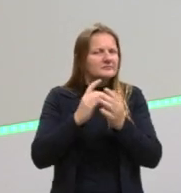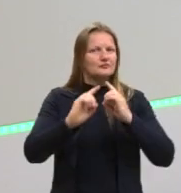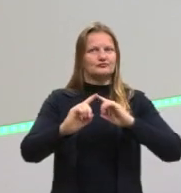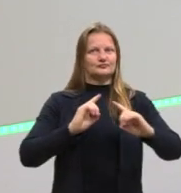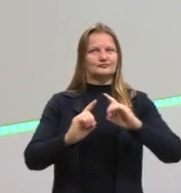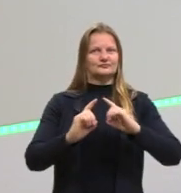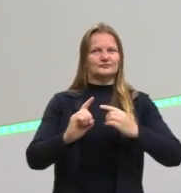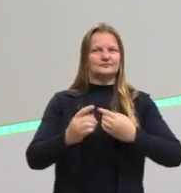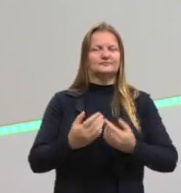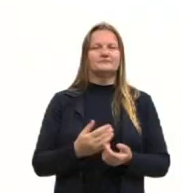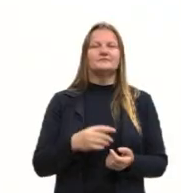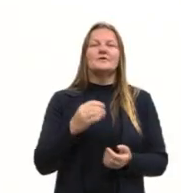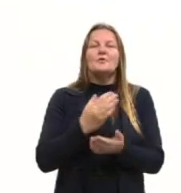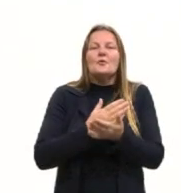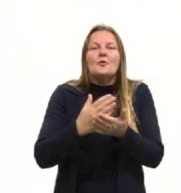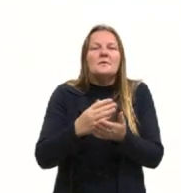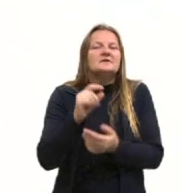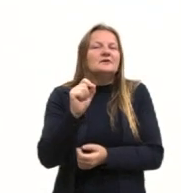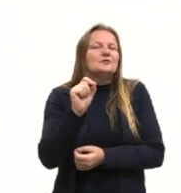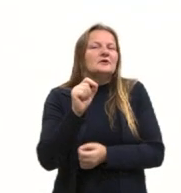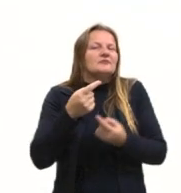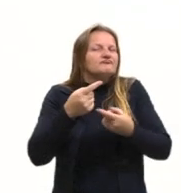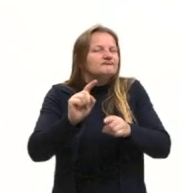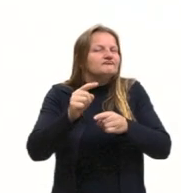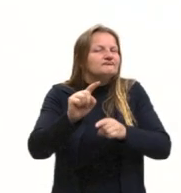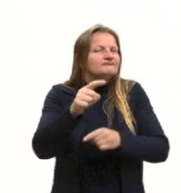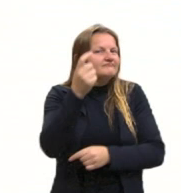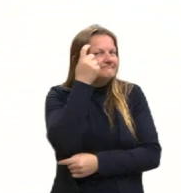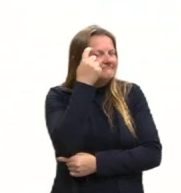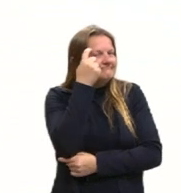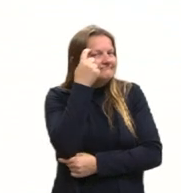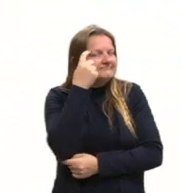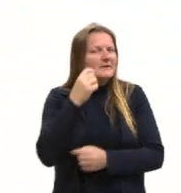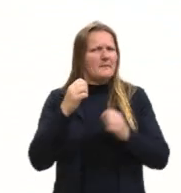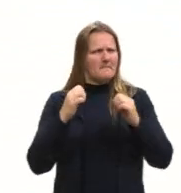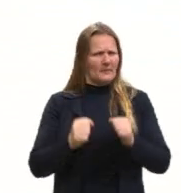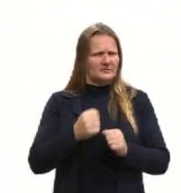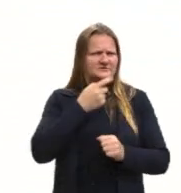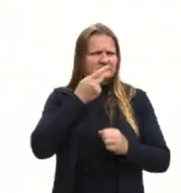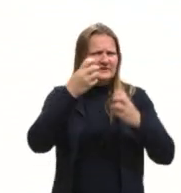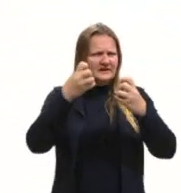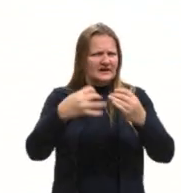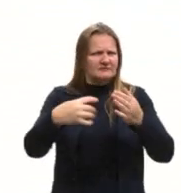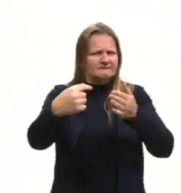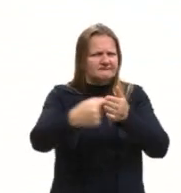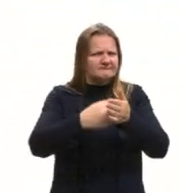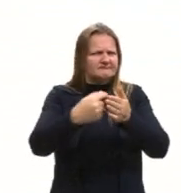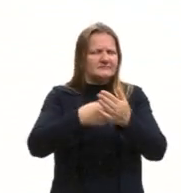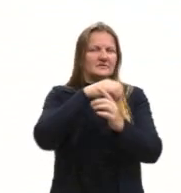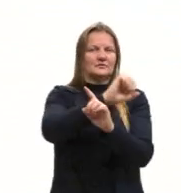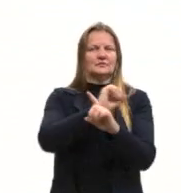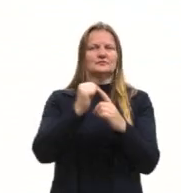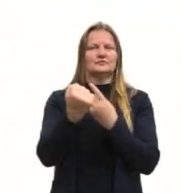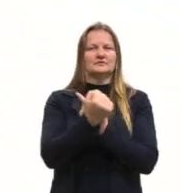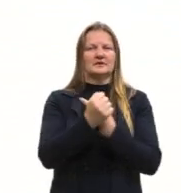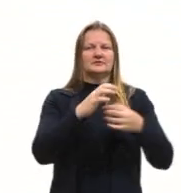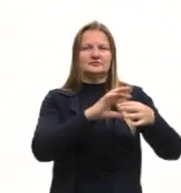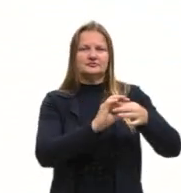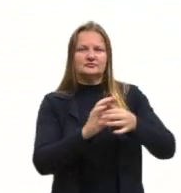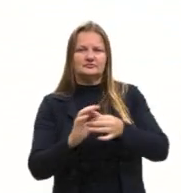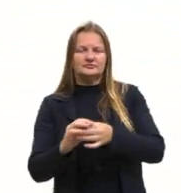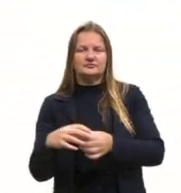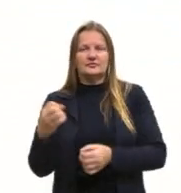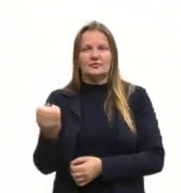Começando com o seguinte problema. Podemos dizer que as indagações das sociedades contemporâneas